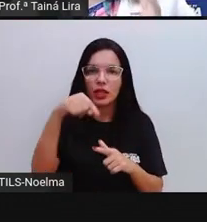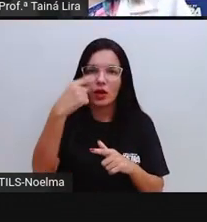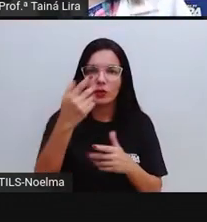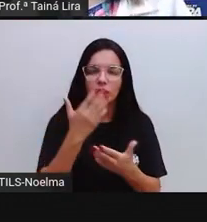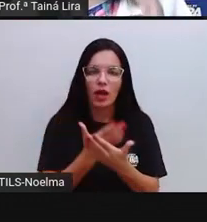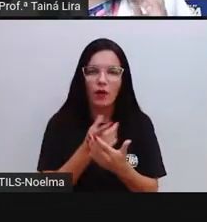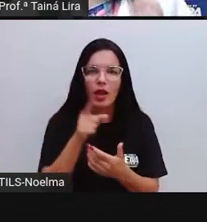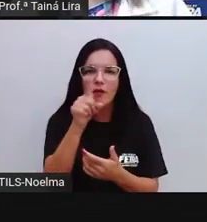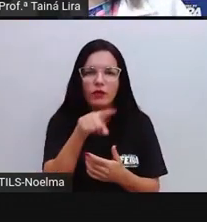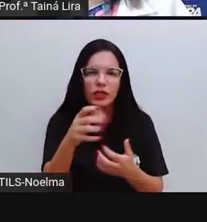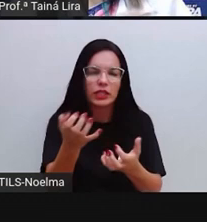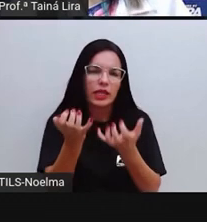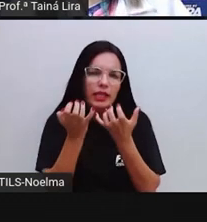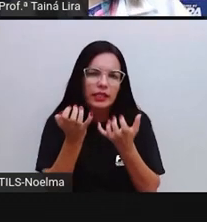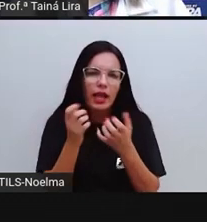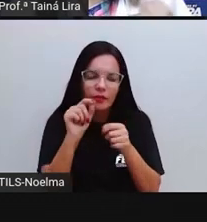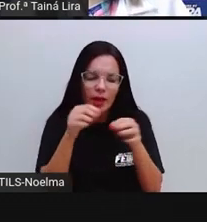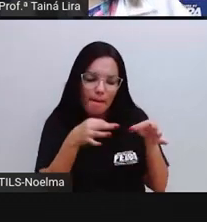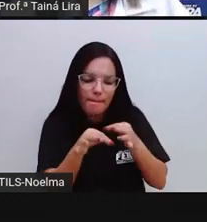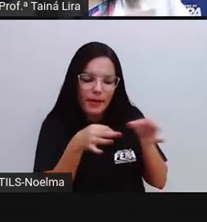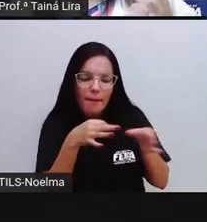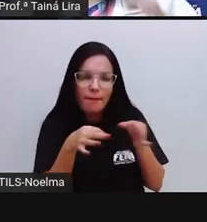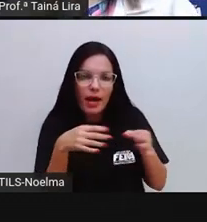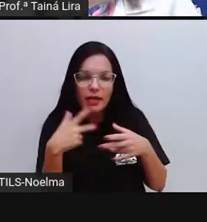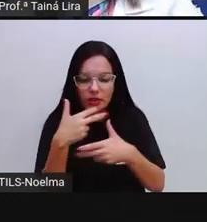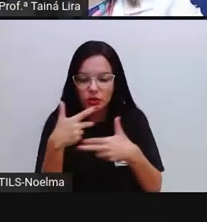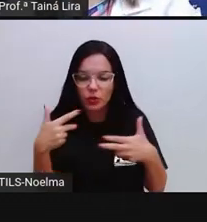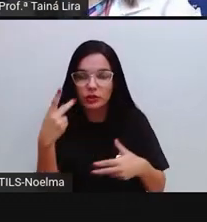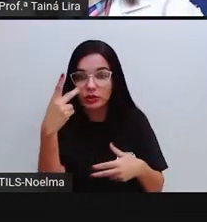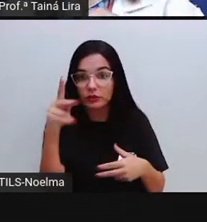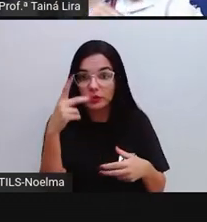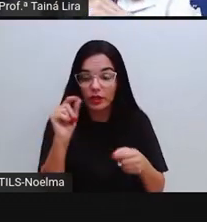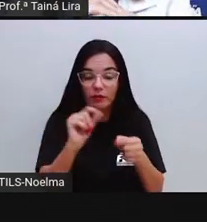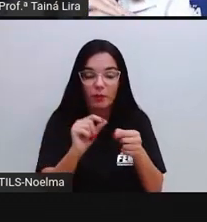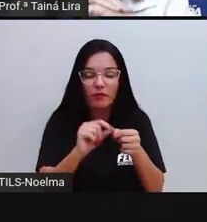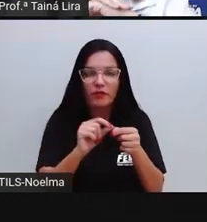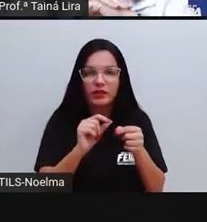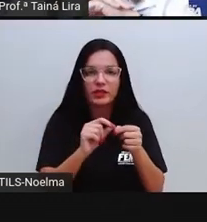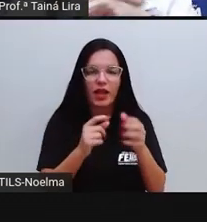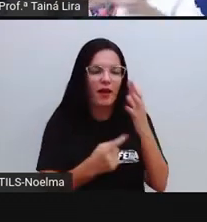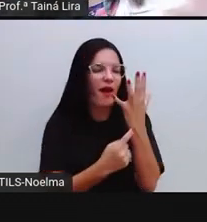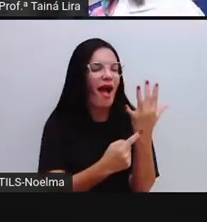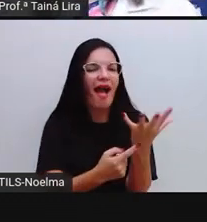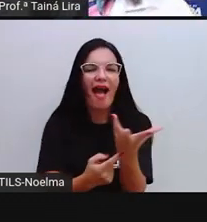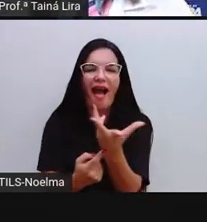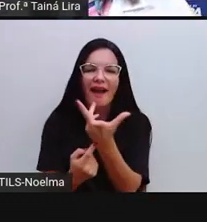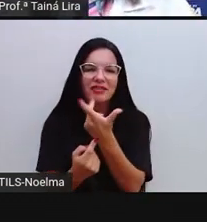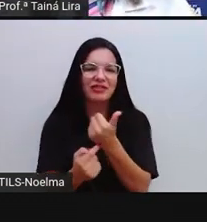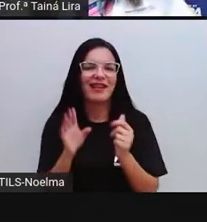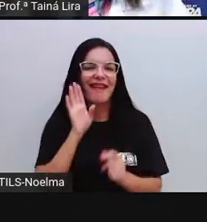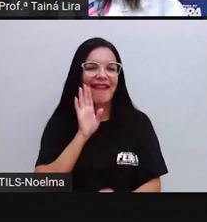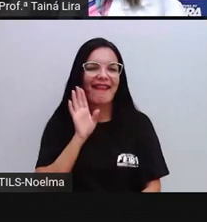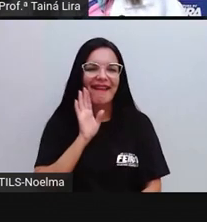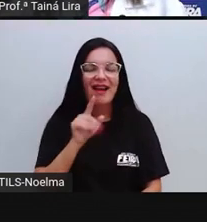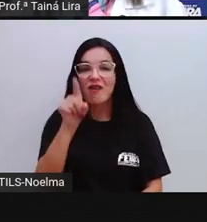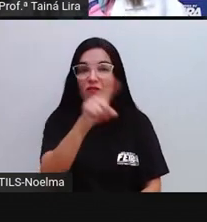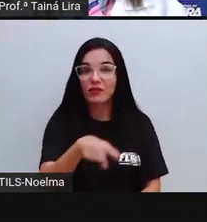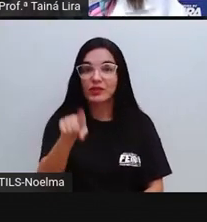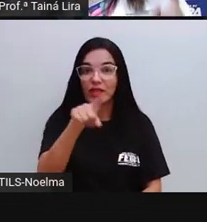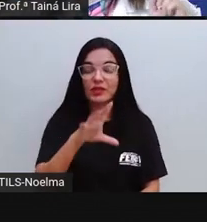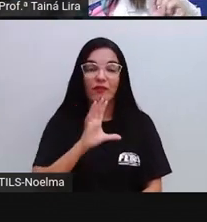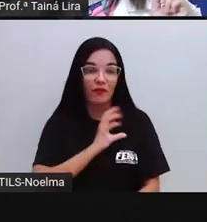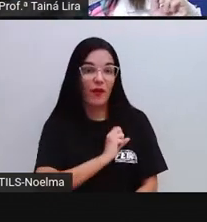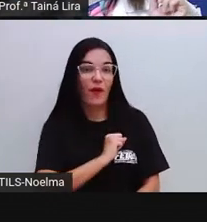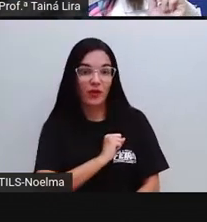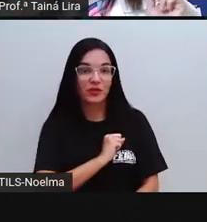Pro quer que o segundo ano prepare o material, que nós vamos fazer uma arte bem legal, que eu tenho certeza que o segundo